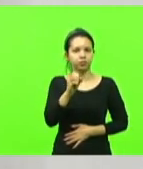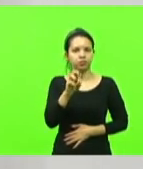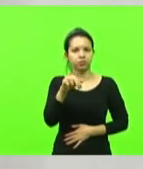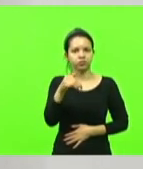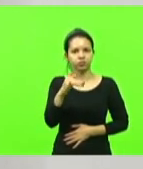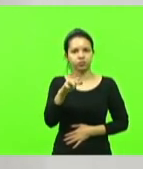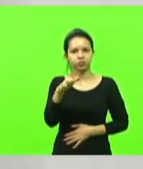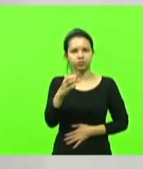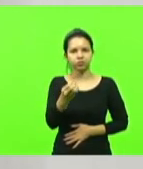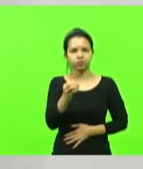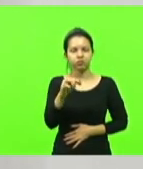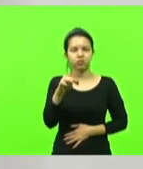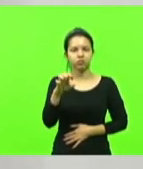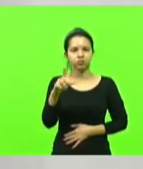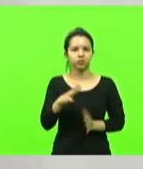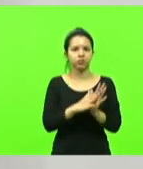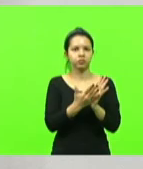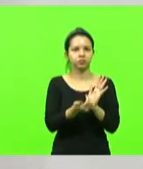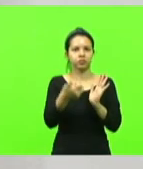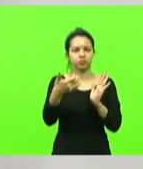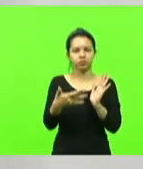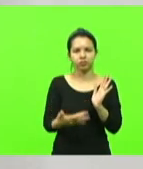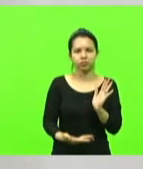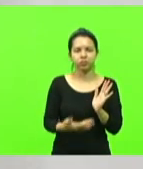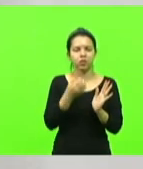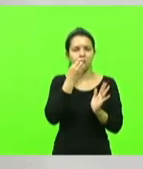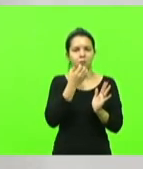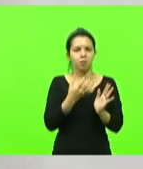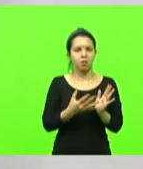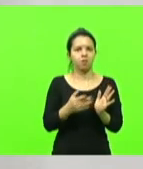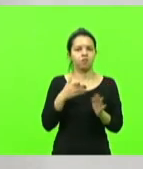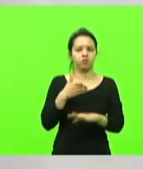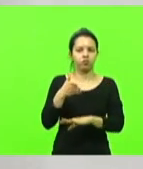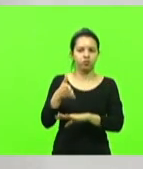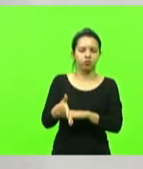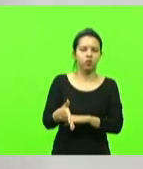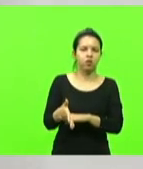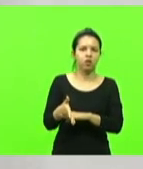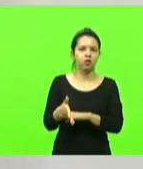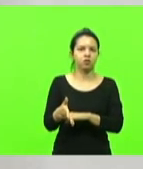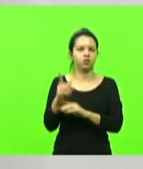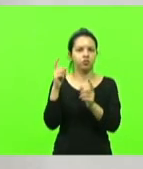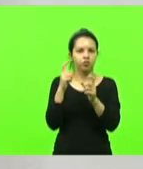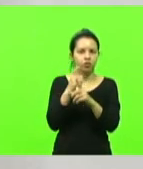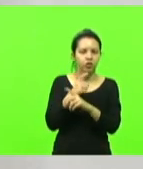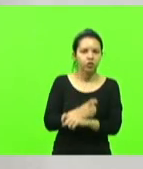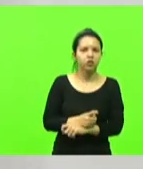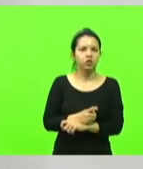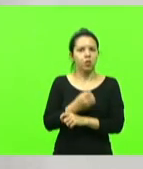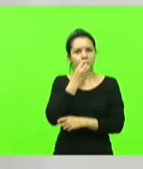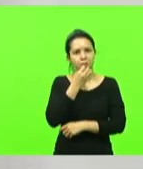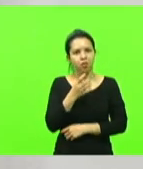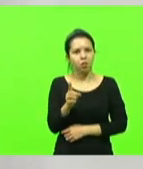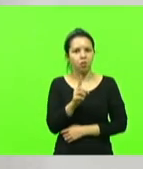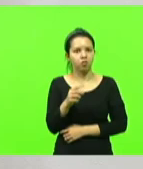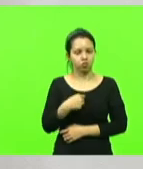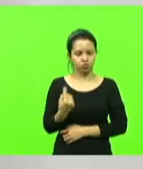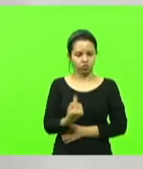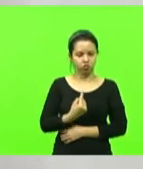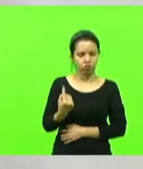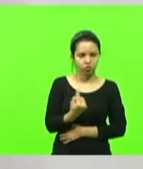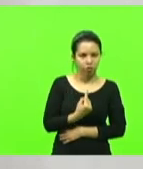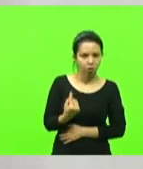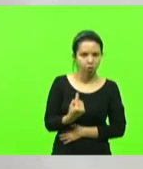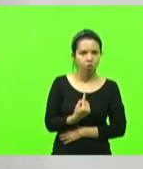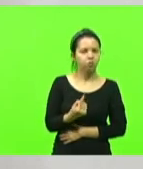Como diz na Bíblia, não é bom, quando você vai em uma missão mais difícil, mais complicada, não é bom que você vá só, que vá